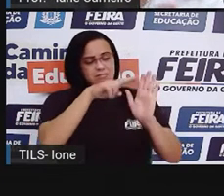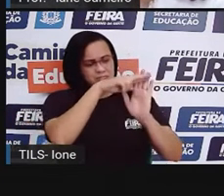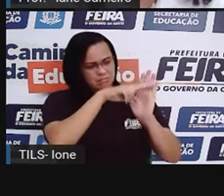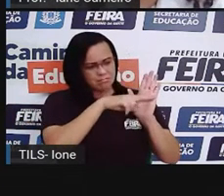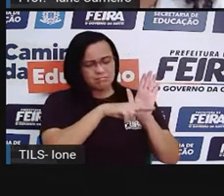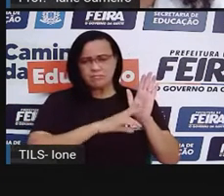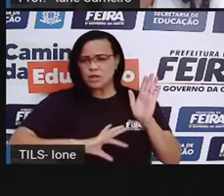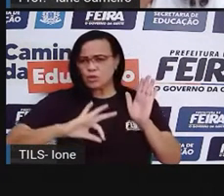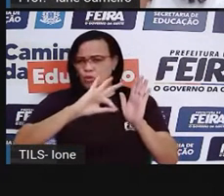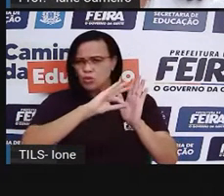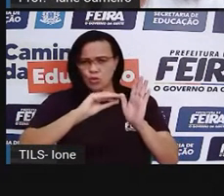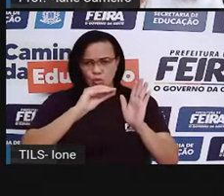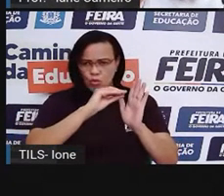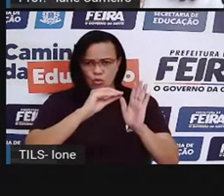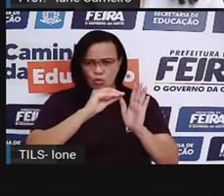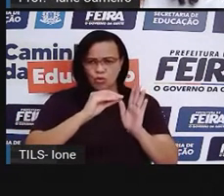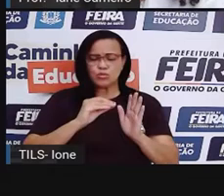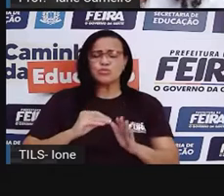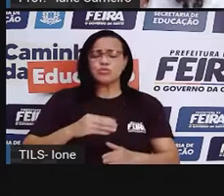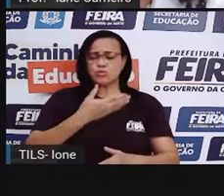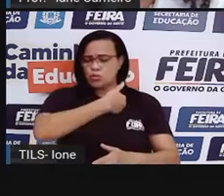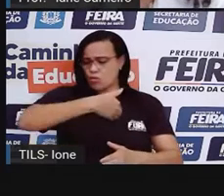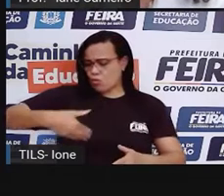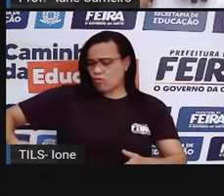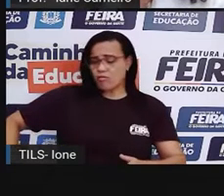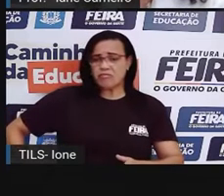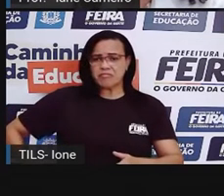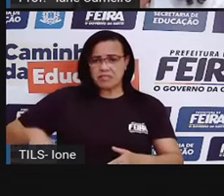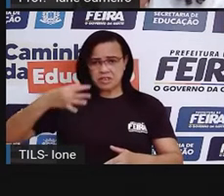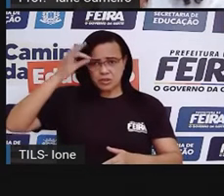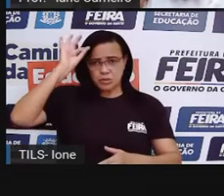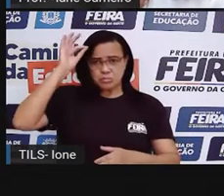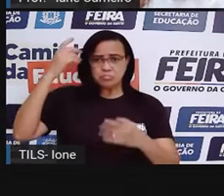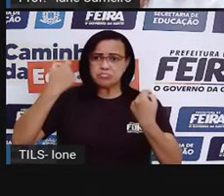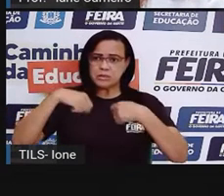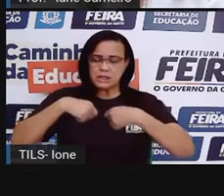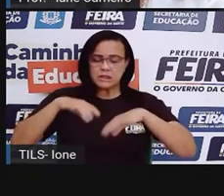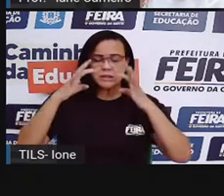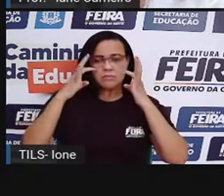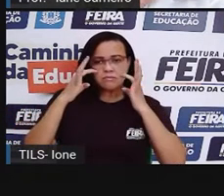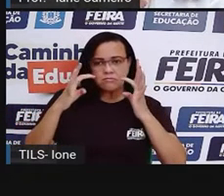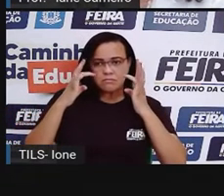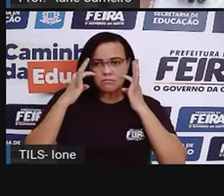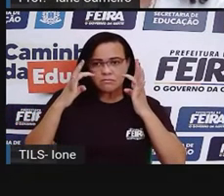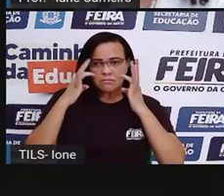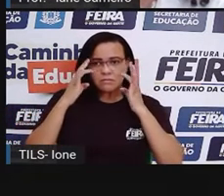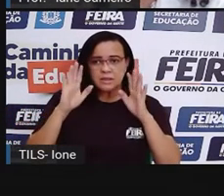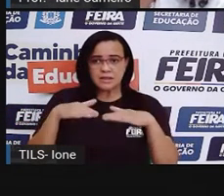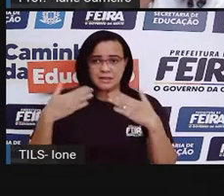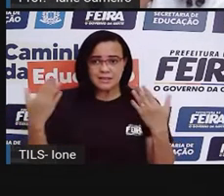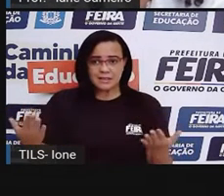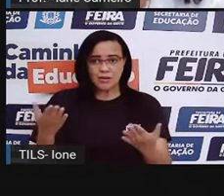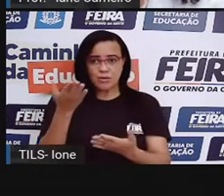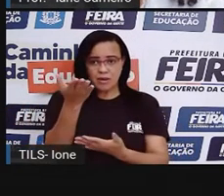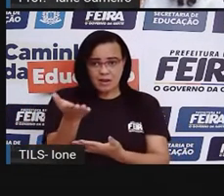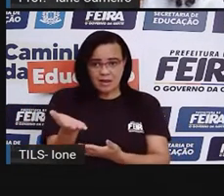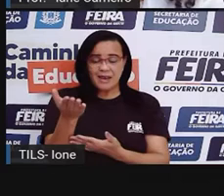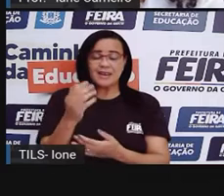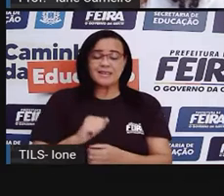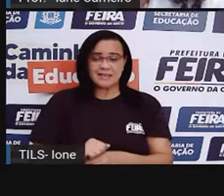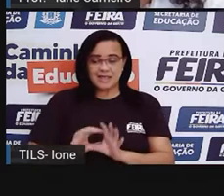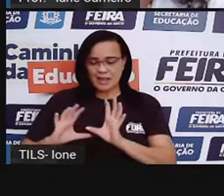todos os governantes, todos os adultos precisam estar atentos. E aí a Turma da Mônica fez essa revista